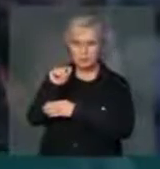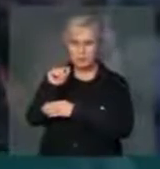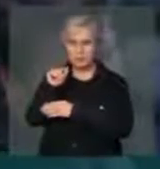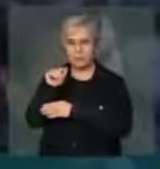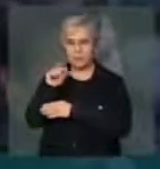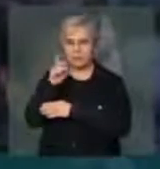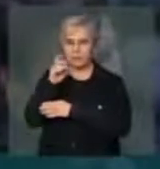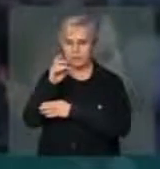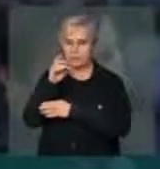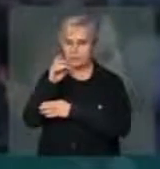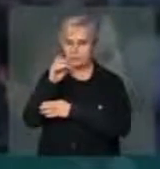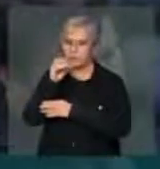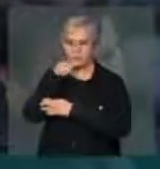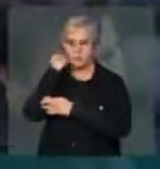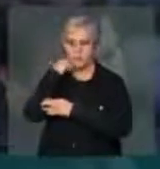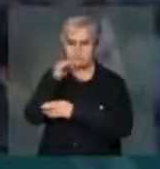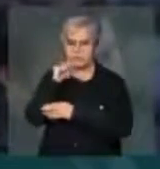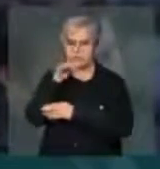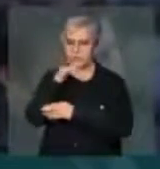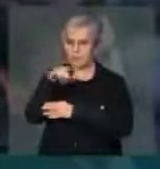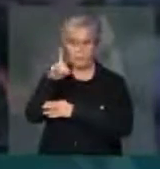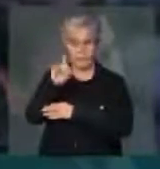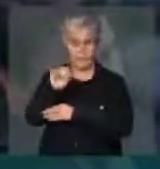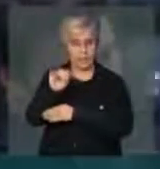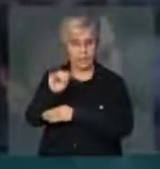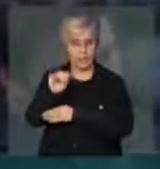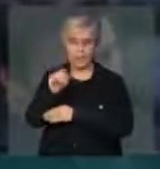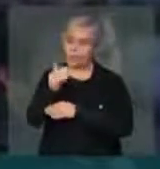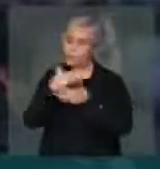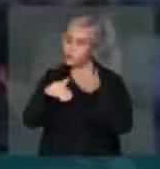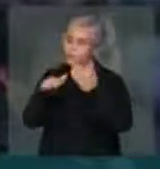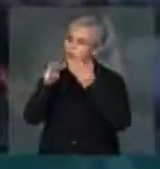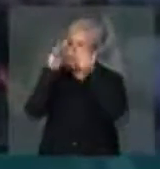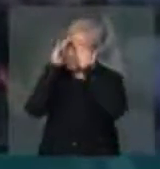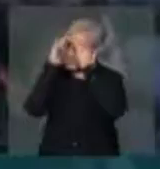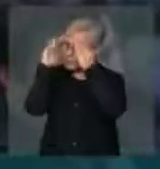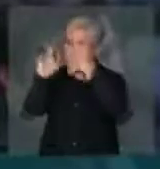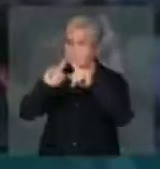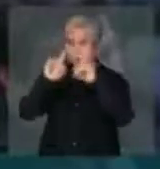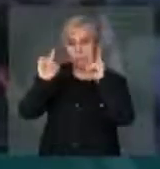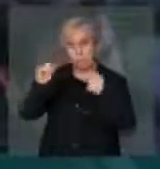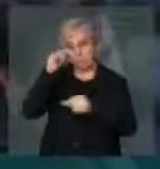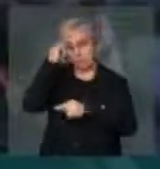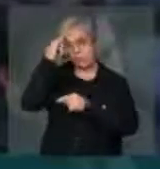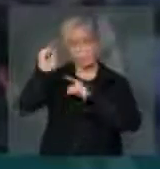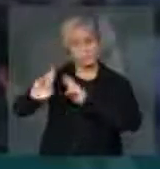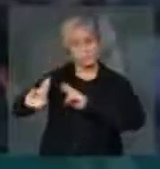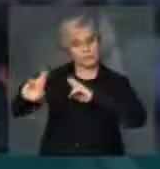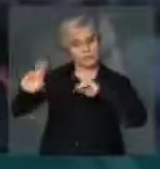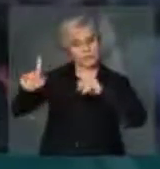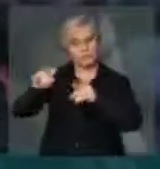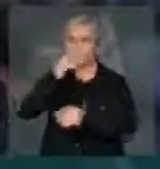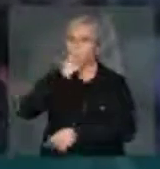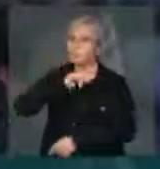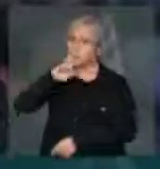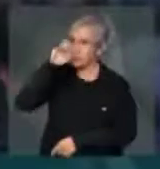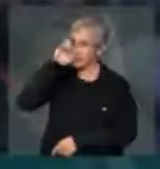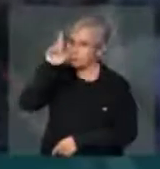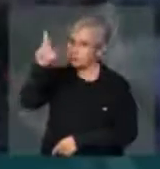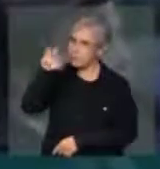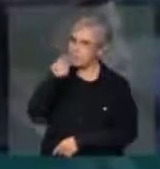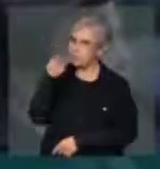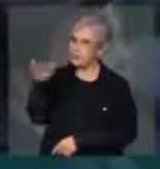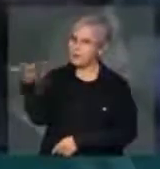senador Caiado, com todo o respeito humano que eu possa ter a ele, mas com as diferenças ideológicas que são claras. V. Exª acabou de